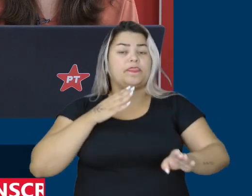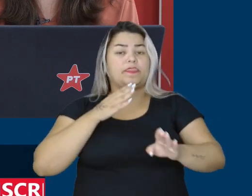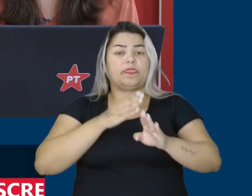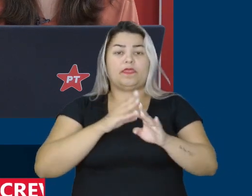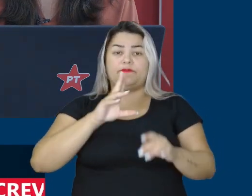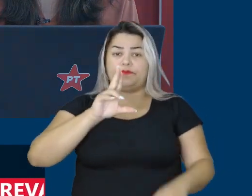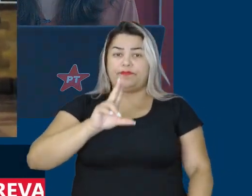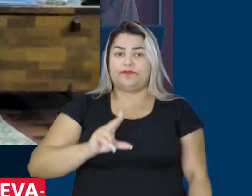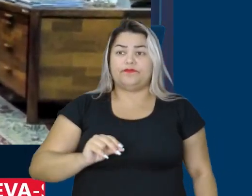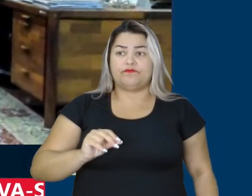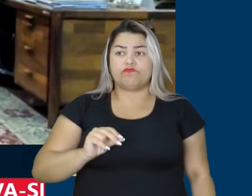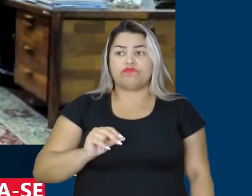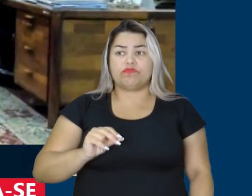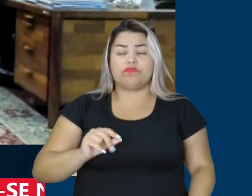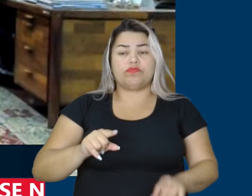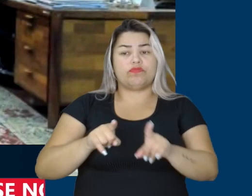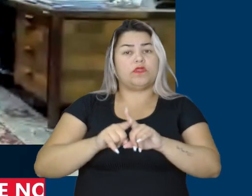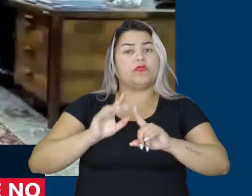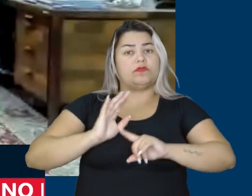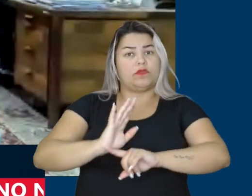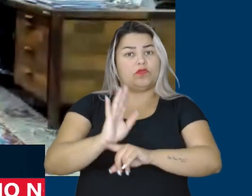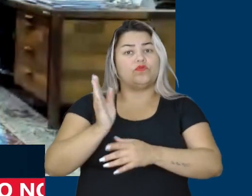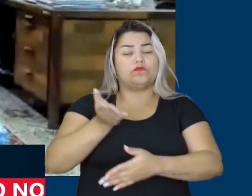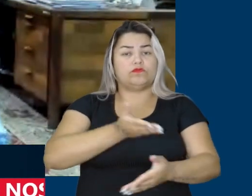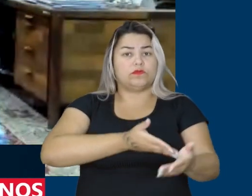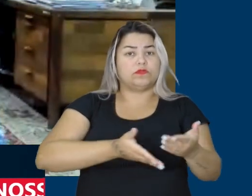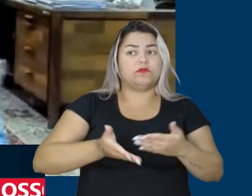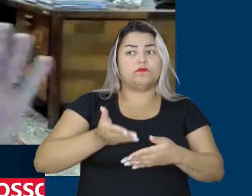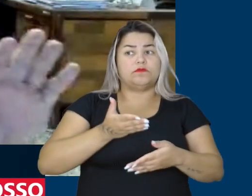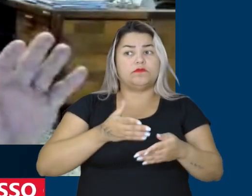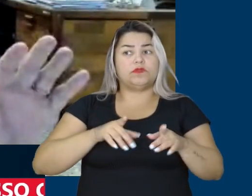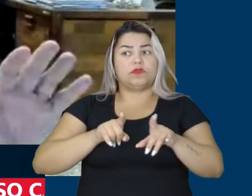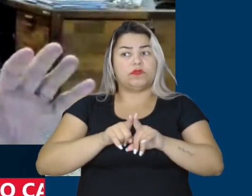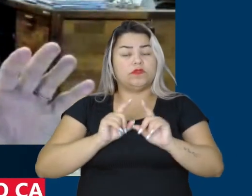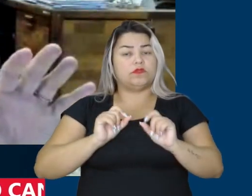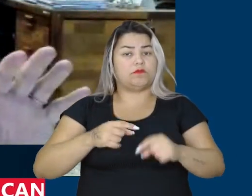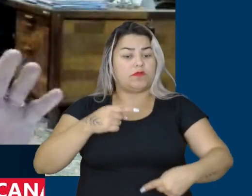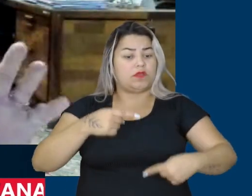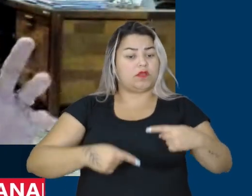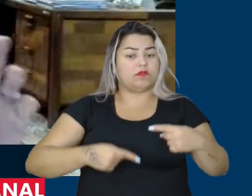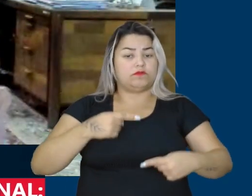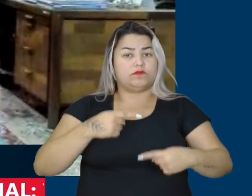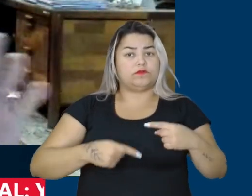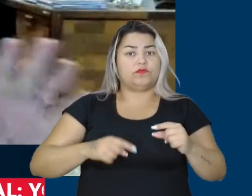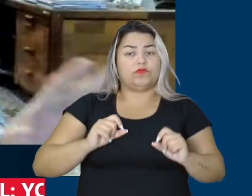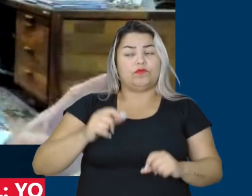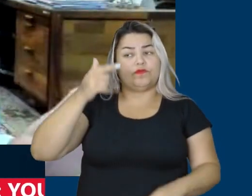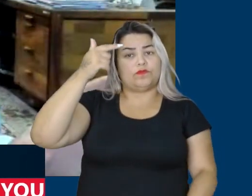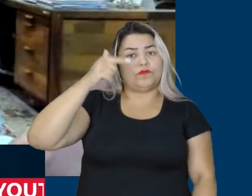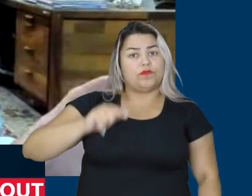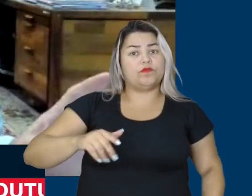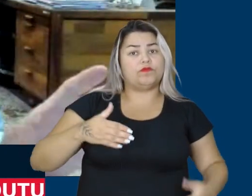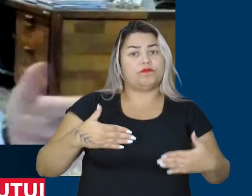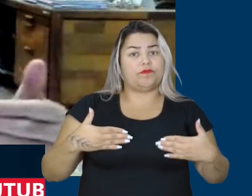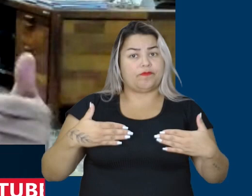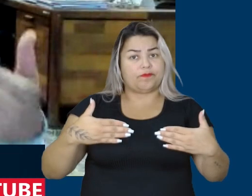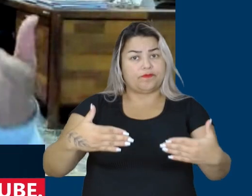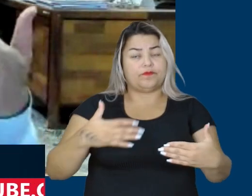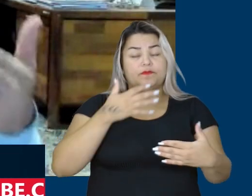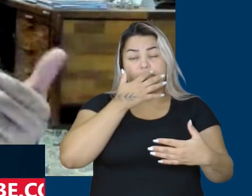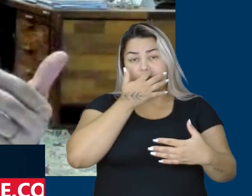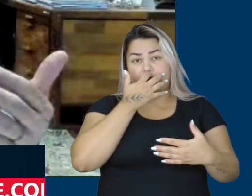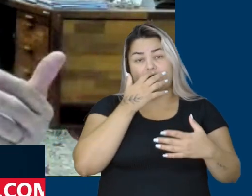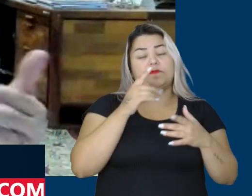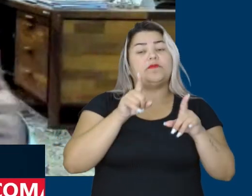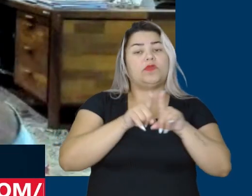gera emprego. Ele ajuda na formatação das políticas junto aos outros ministérios e o que